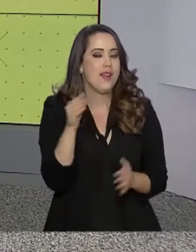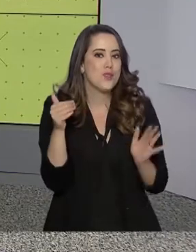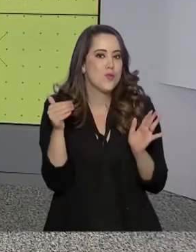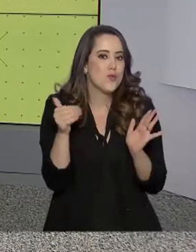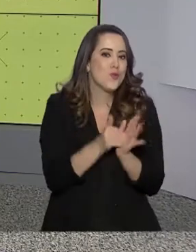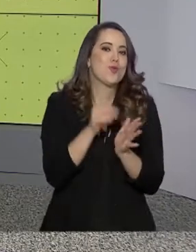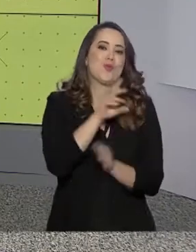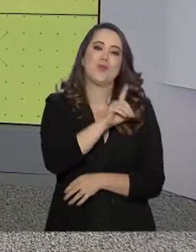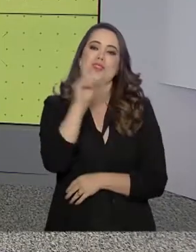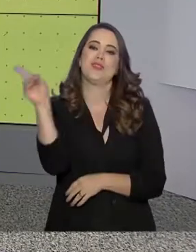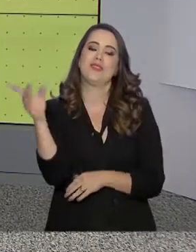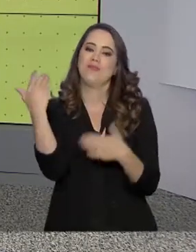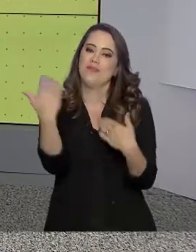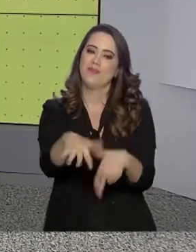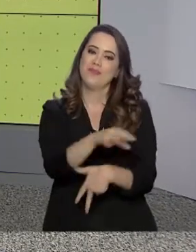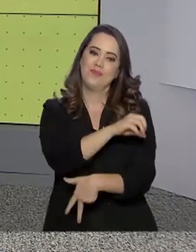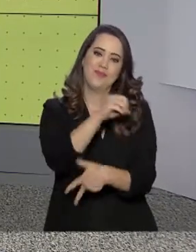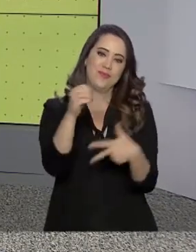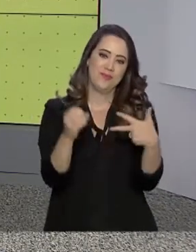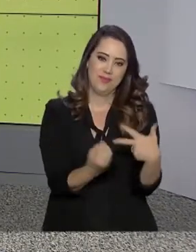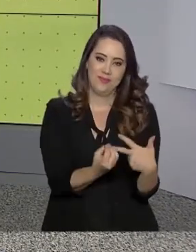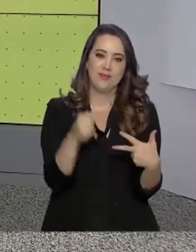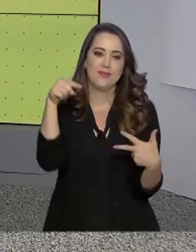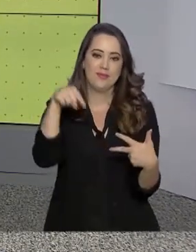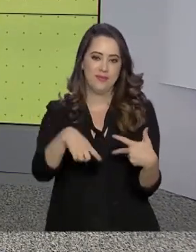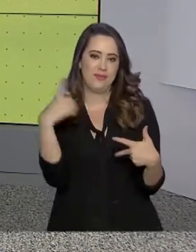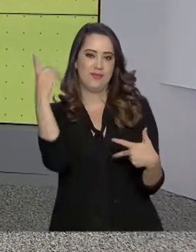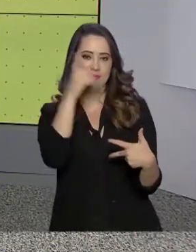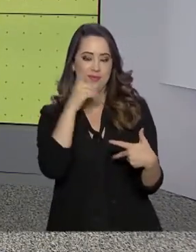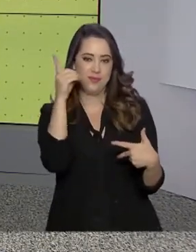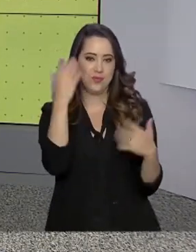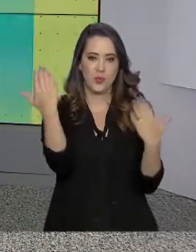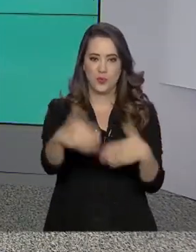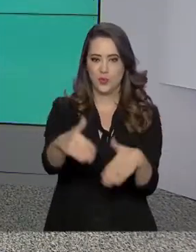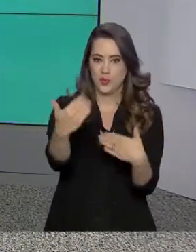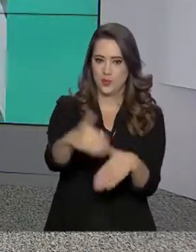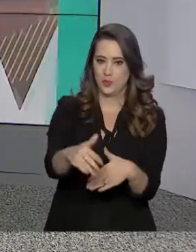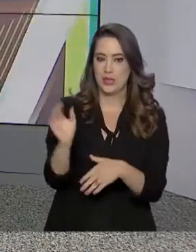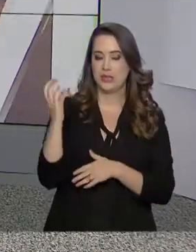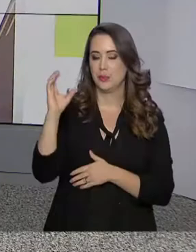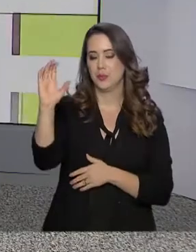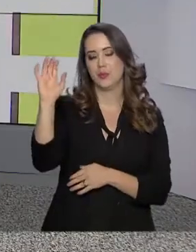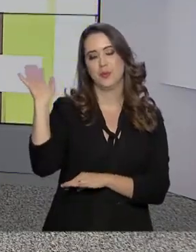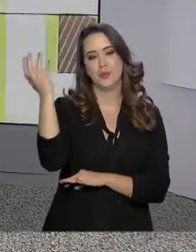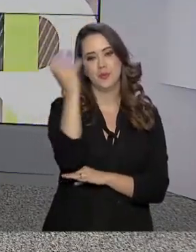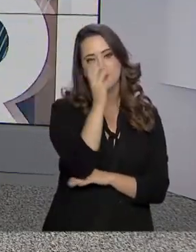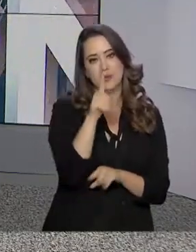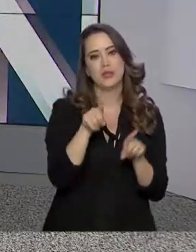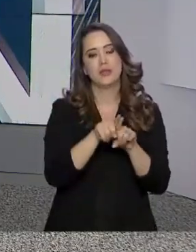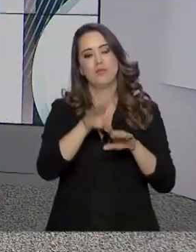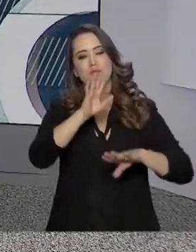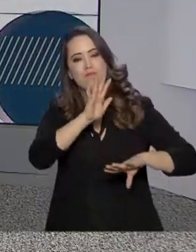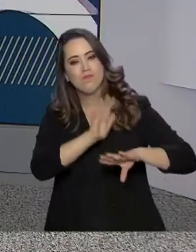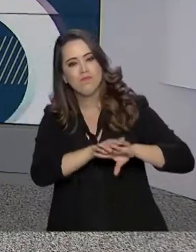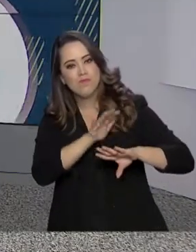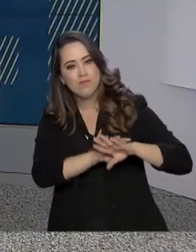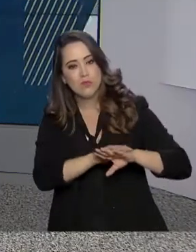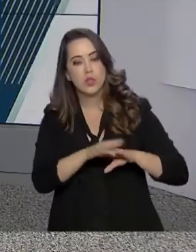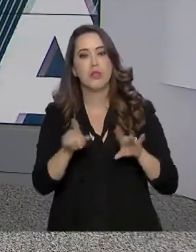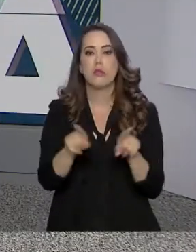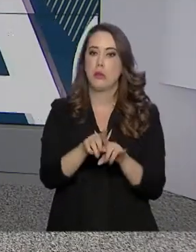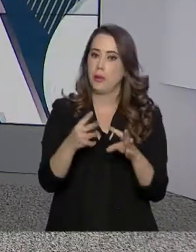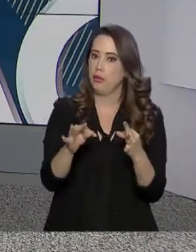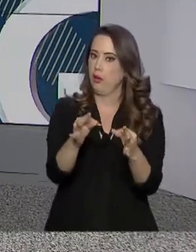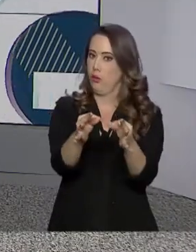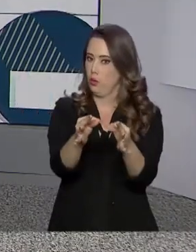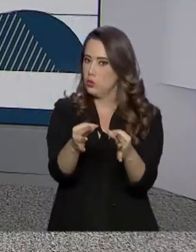dia do Exame Nacional do Ensino Médio, o Enem. Neste domingo serão aplicadas as provas de Ciências da Natureza e Matemática